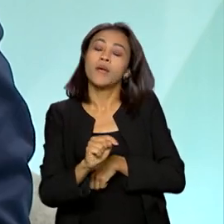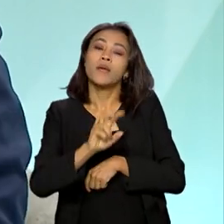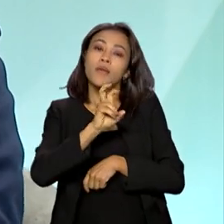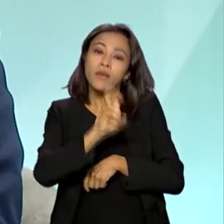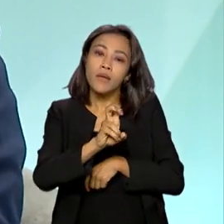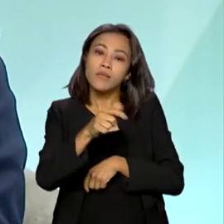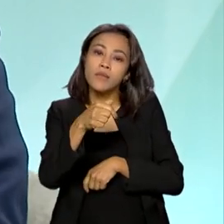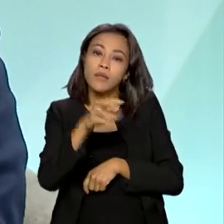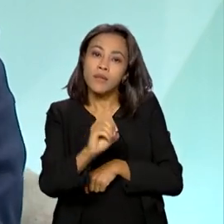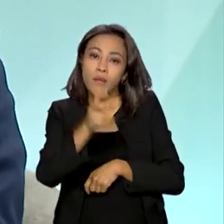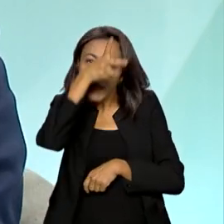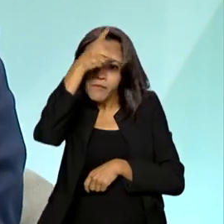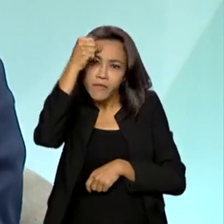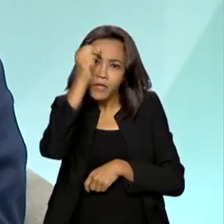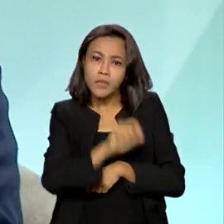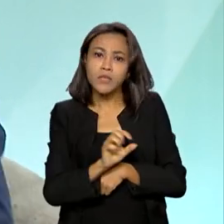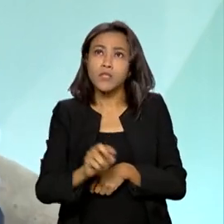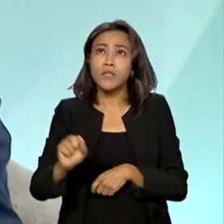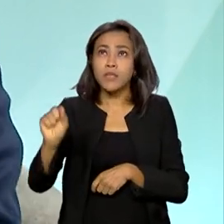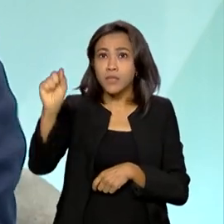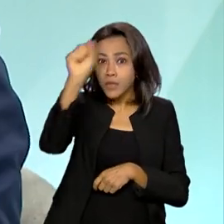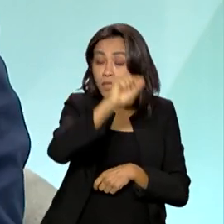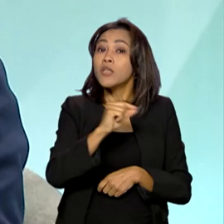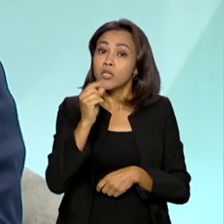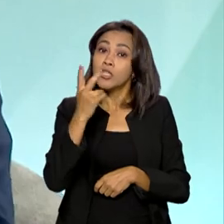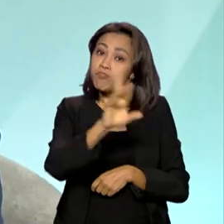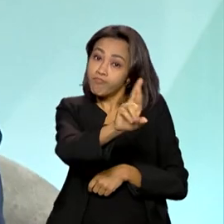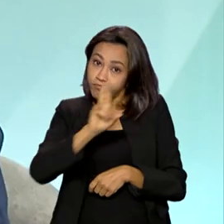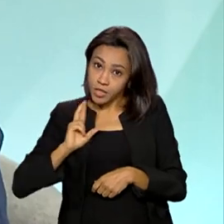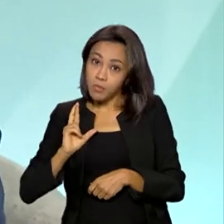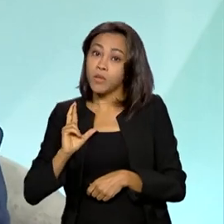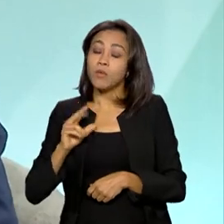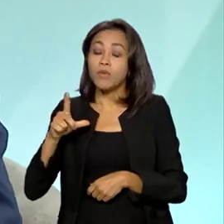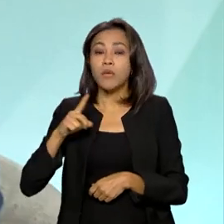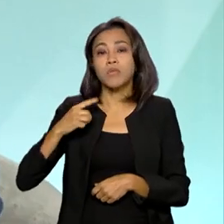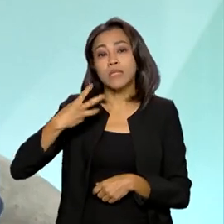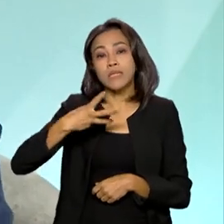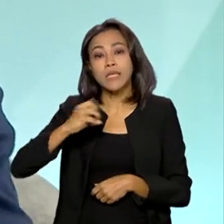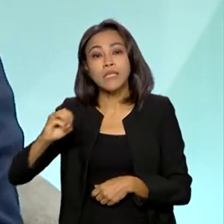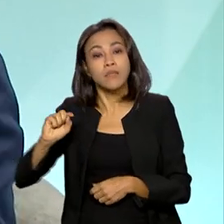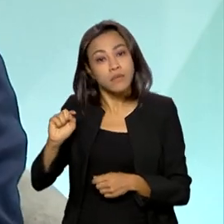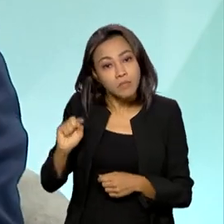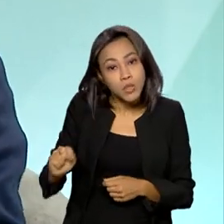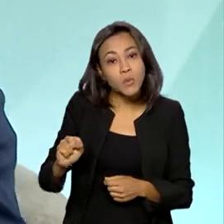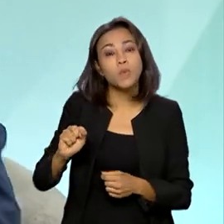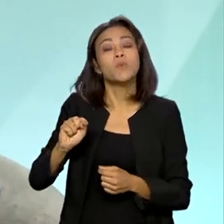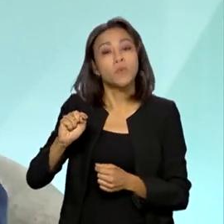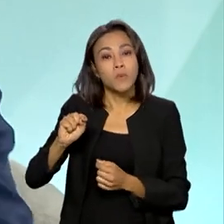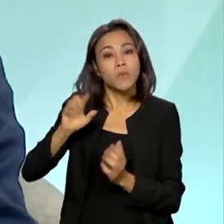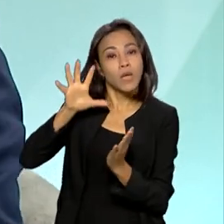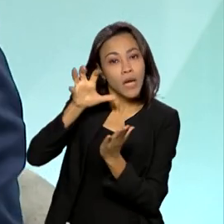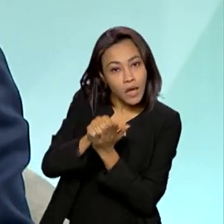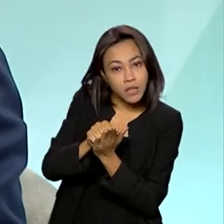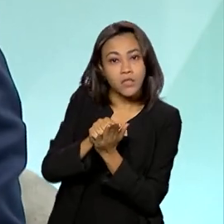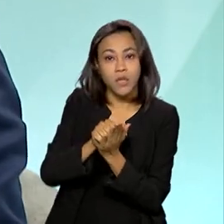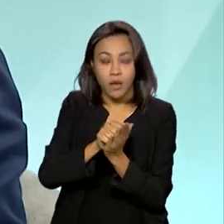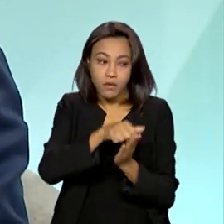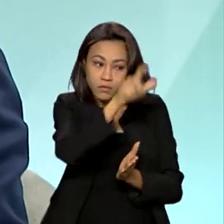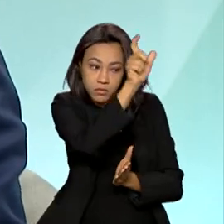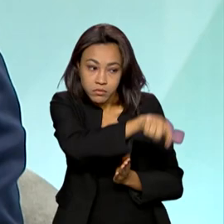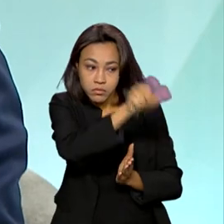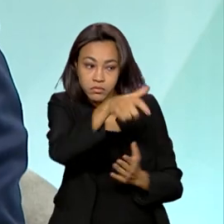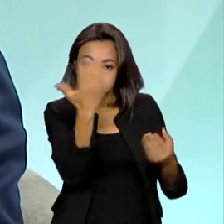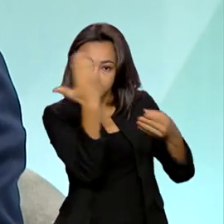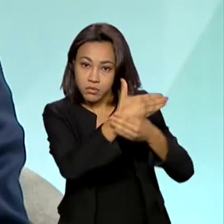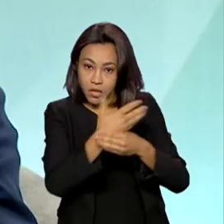que prontamente nos atenderam e hoje nós já temos lá mais de 300 mil taxistas cadastrados para a gente poder fazer o pagamento